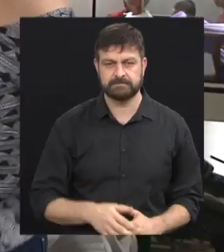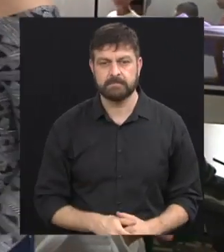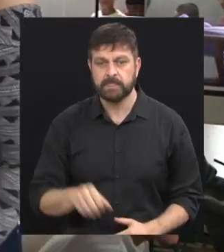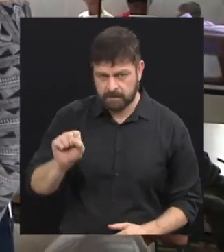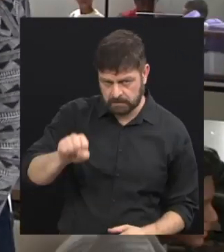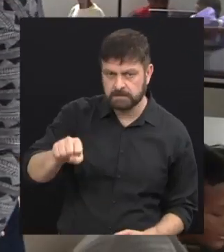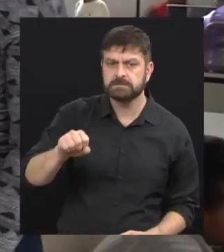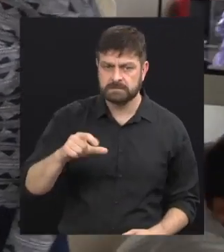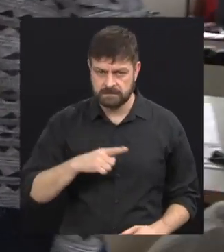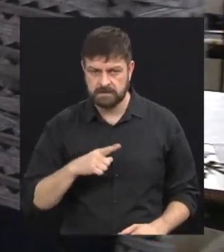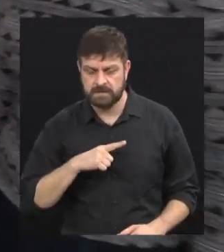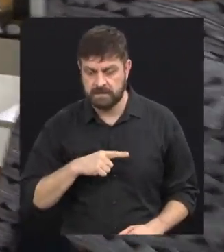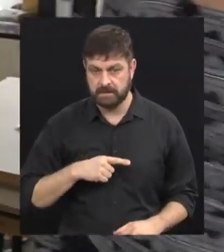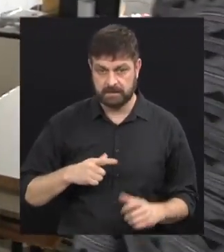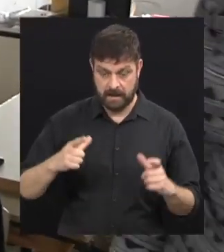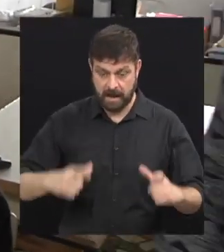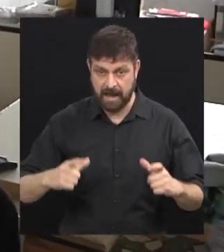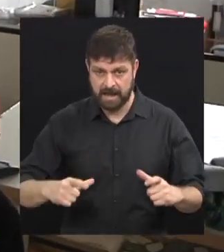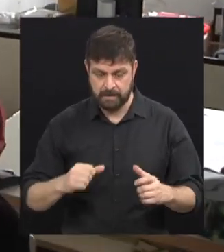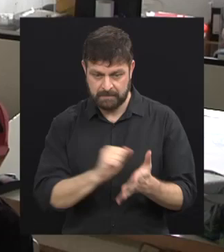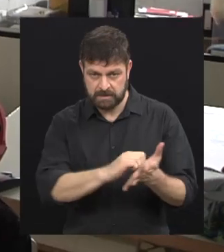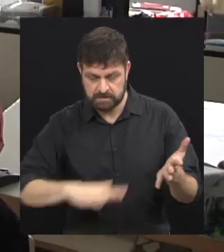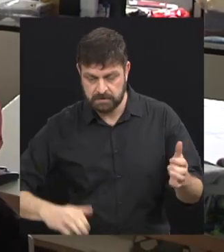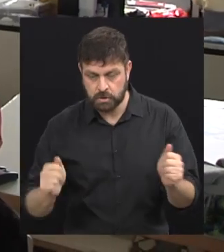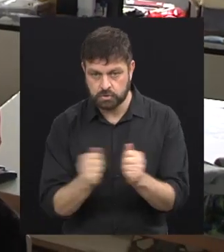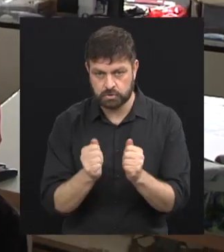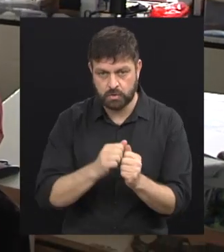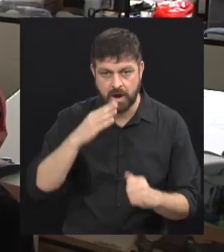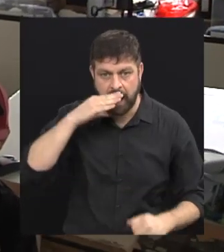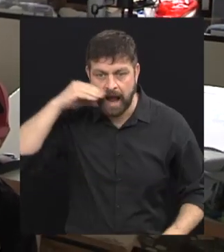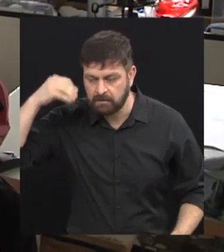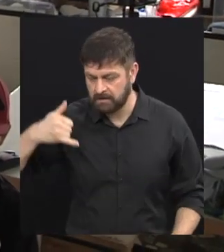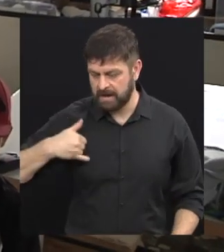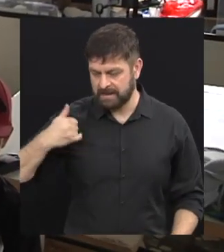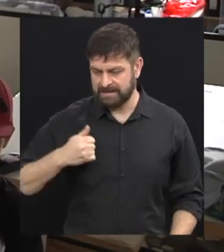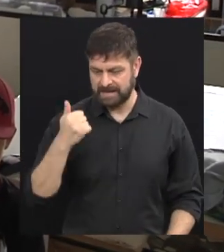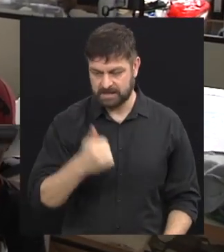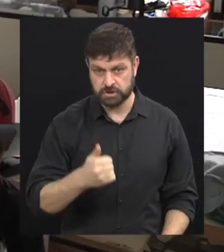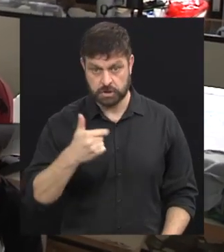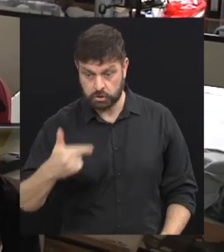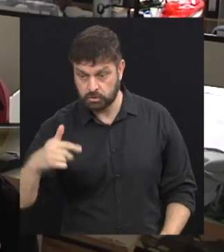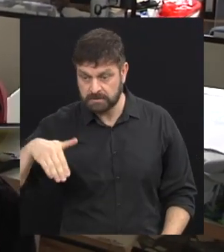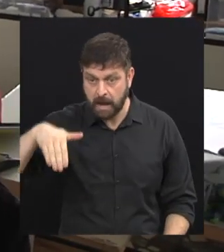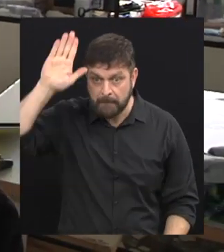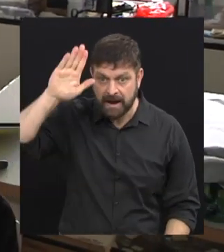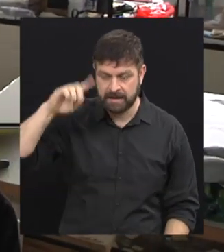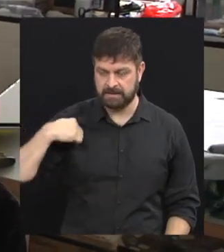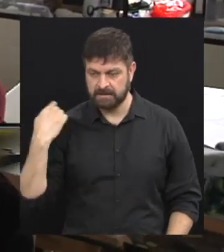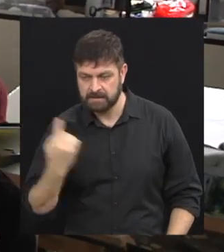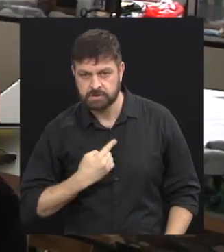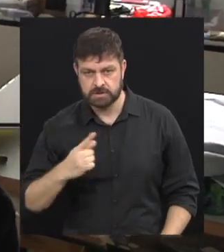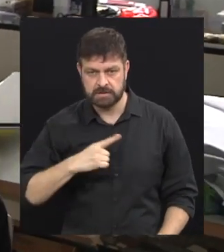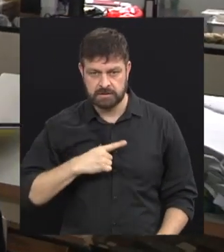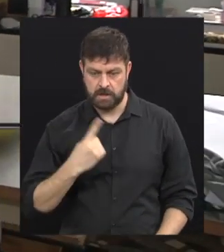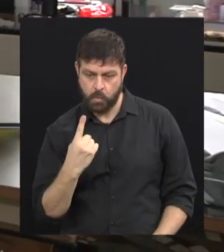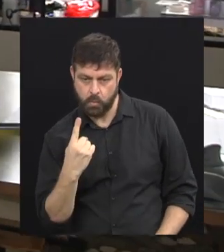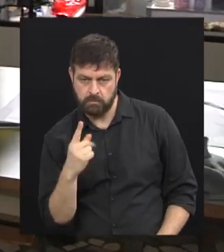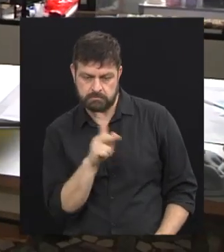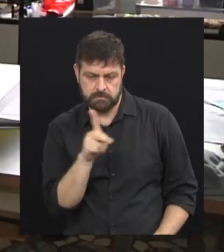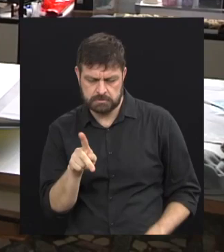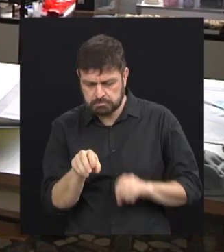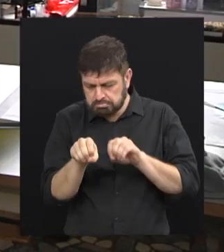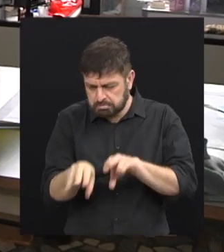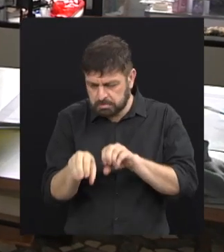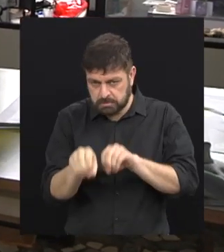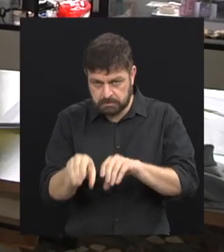agora? Assim, aqui é uma atividade com os adolescentes acima de 12 anos. Então, a gente tem um educador